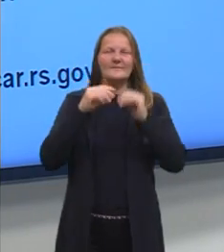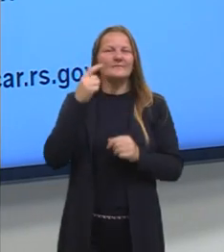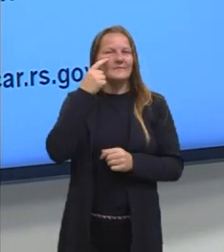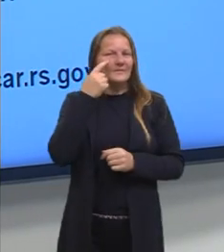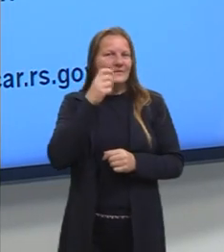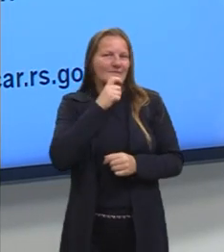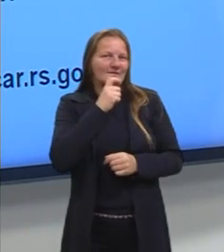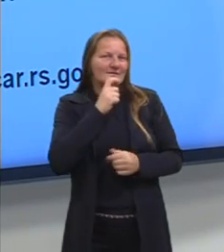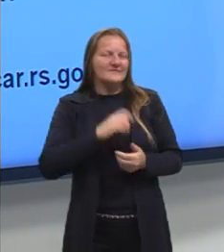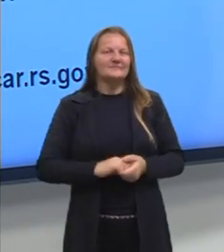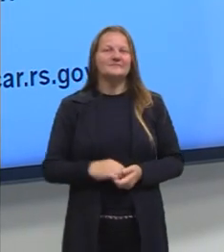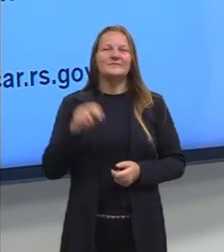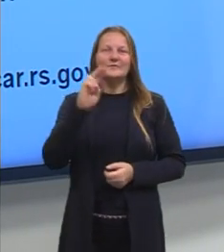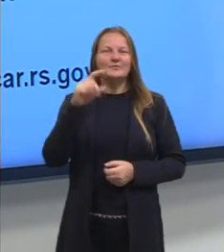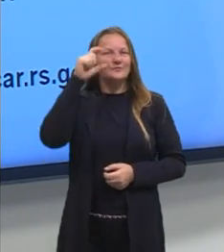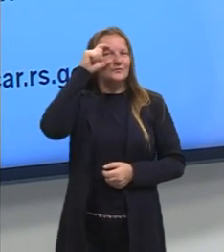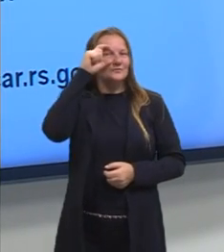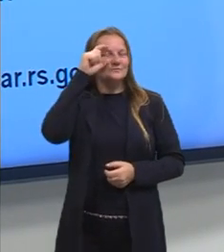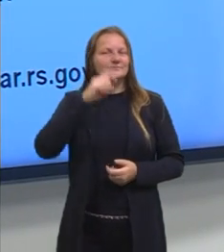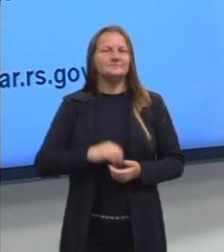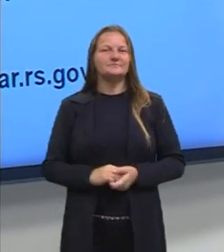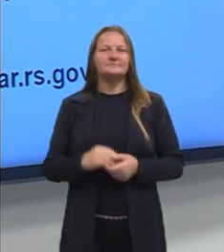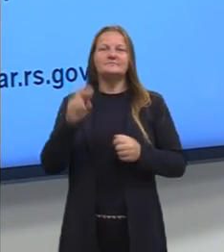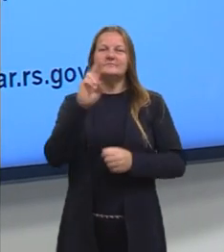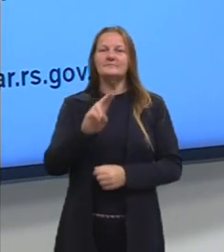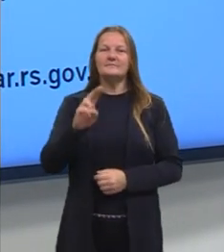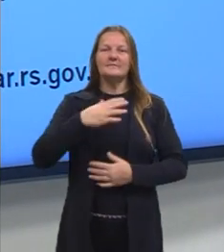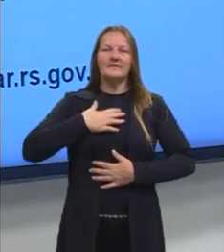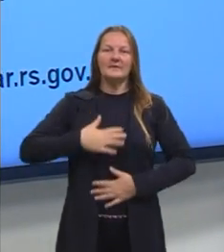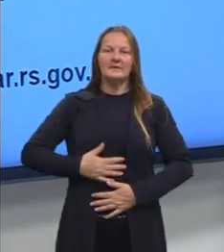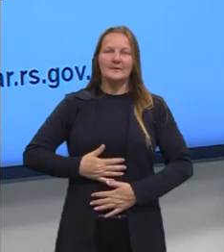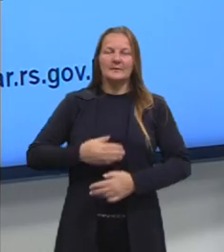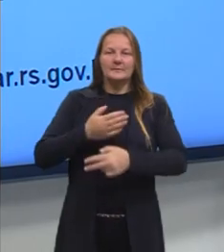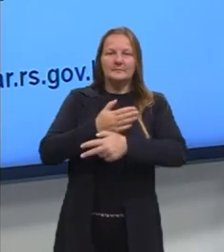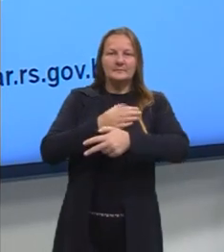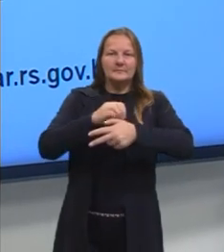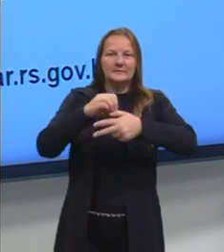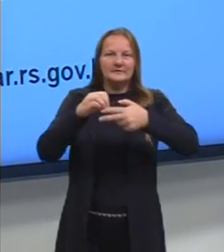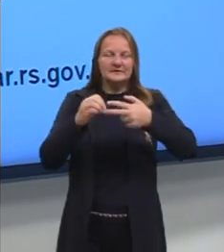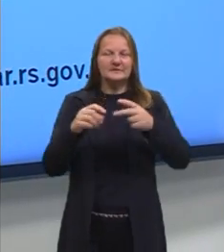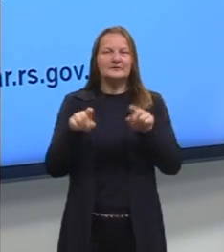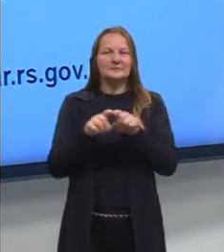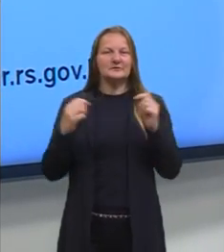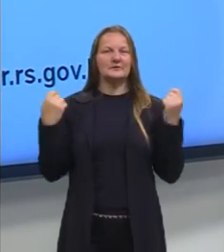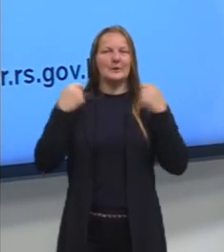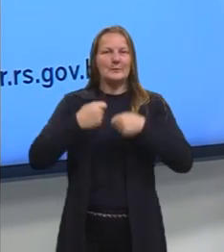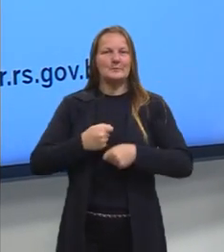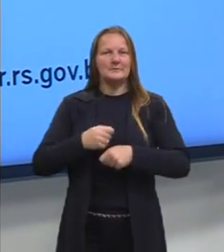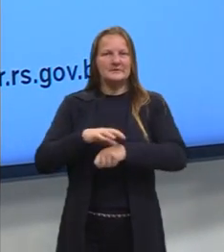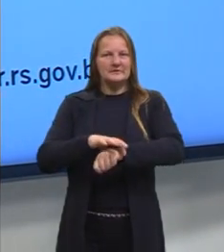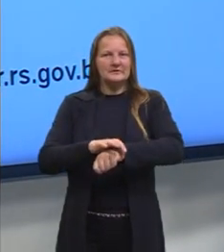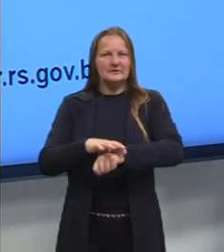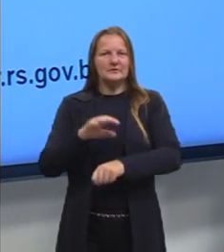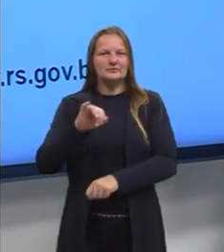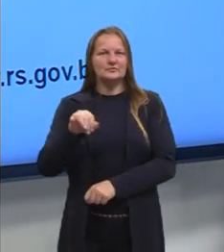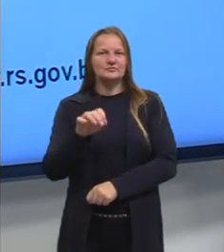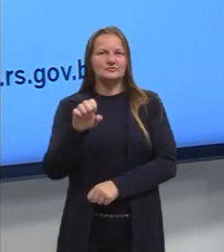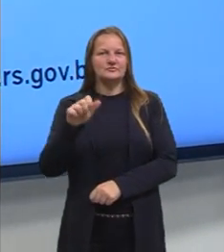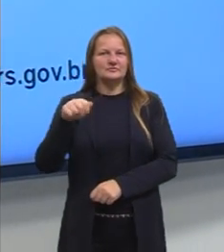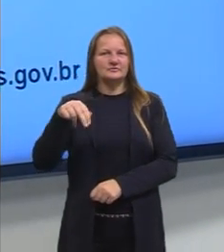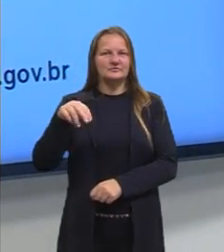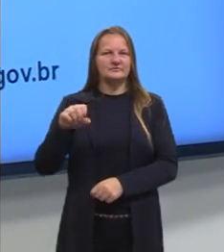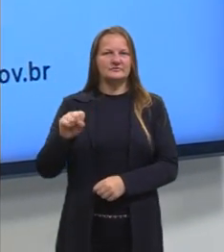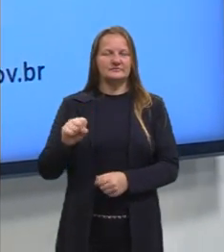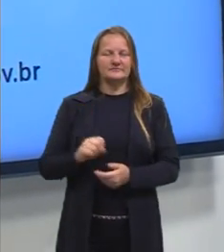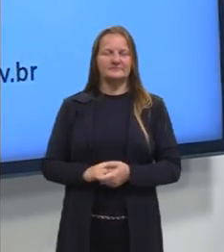verdes, uso óculos, estou utilizando a camiseta do pré-enem e também uma camisa jeans. Então já voltamos